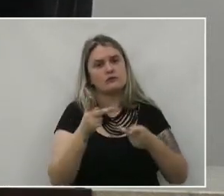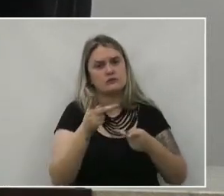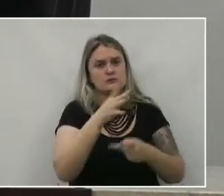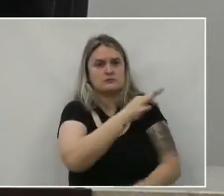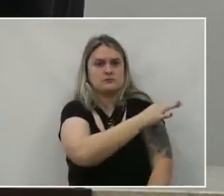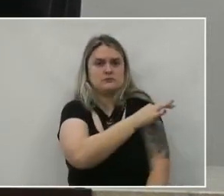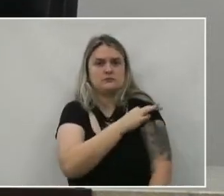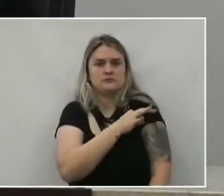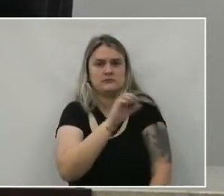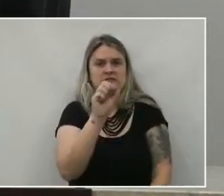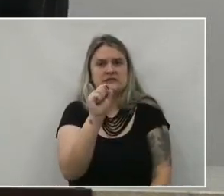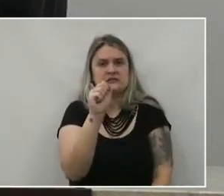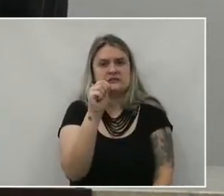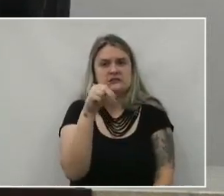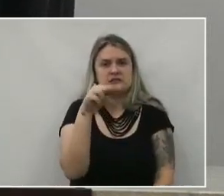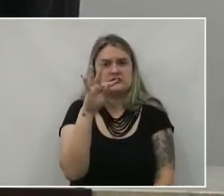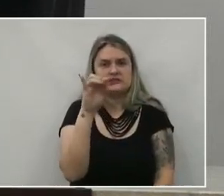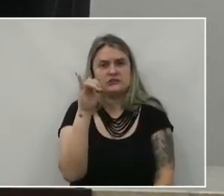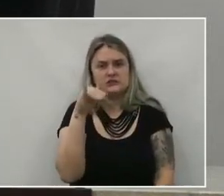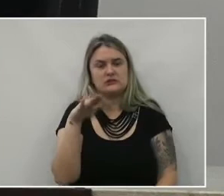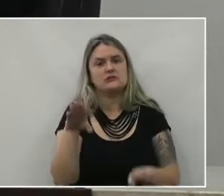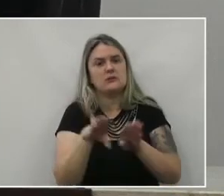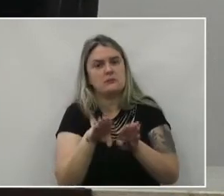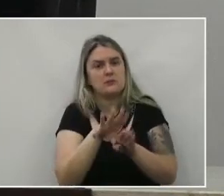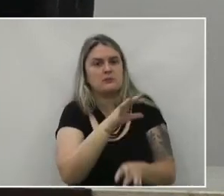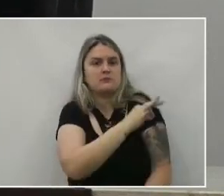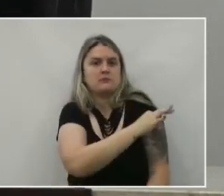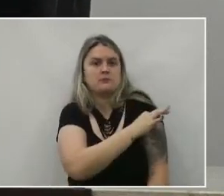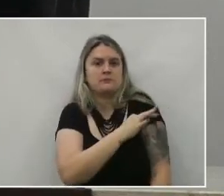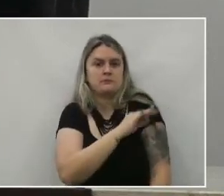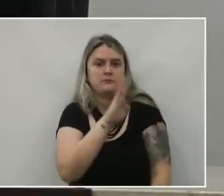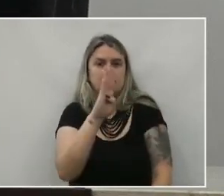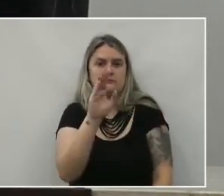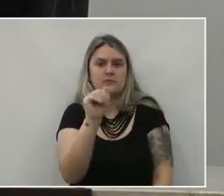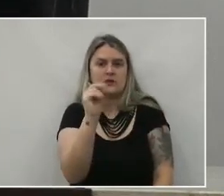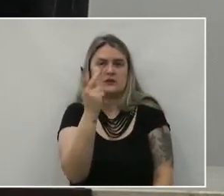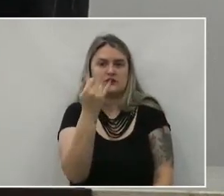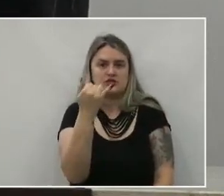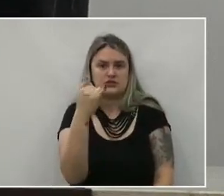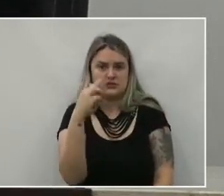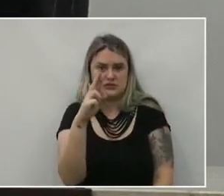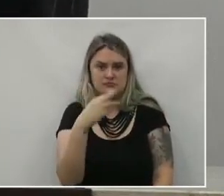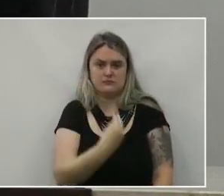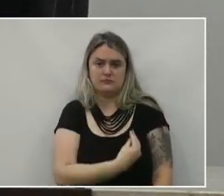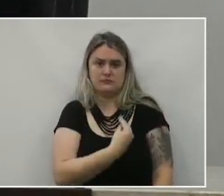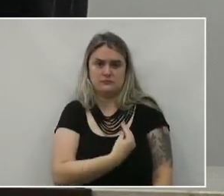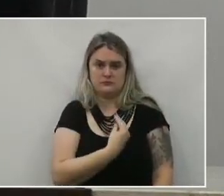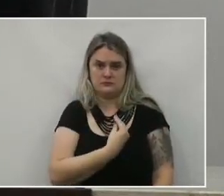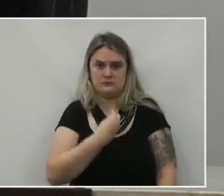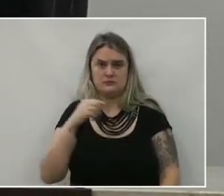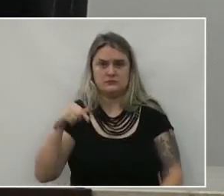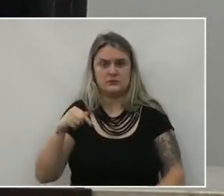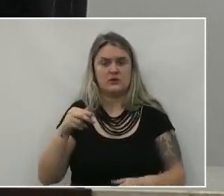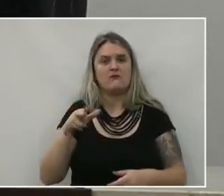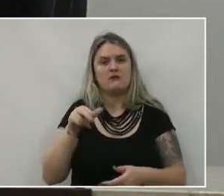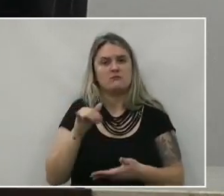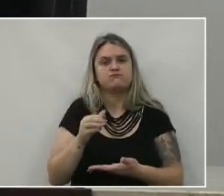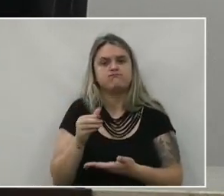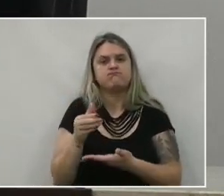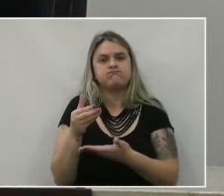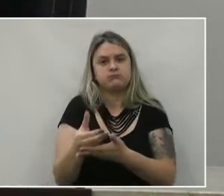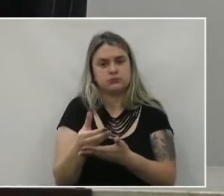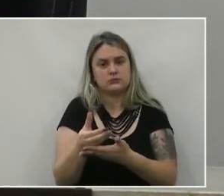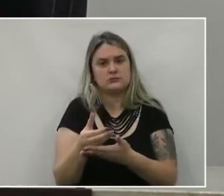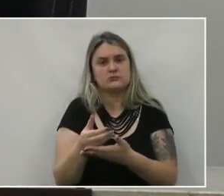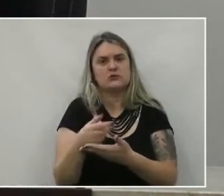Santin E também Ao prefeito Eleito Bachir Para que se façam Presentes Para que haja A entrega Fruto